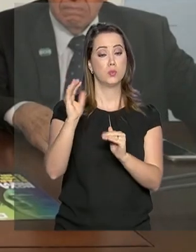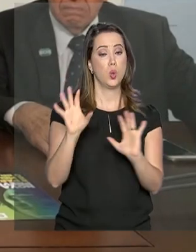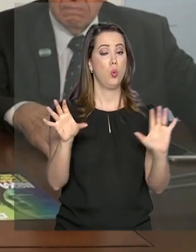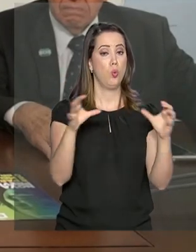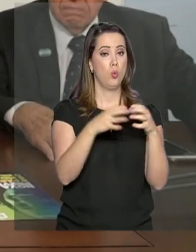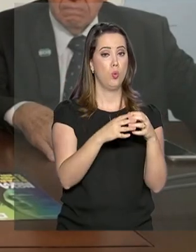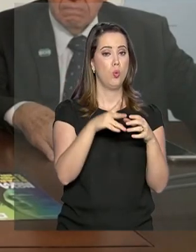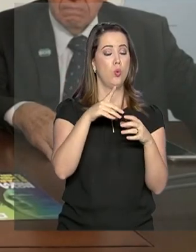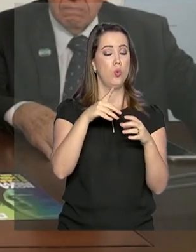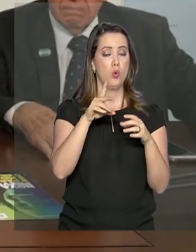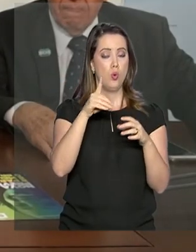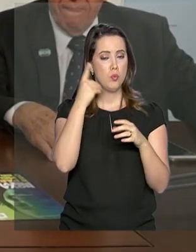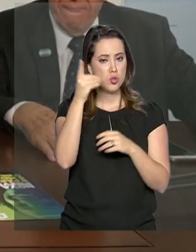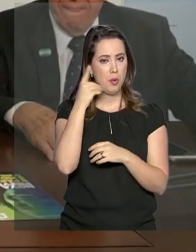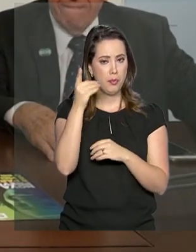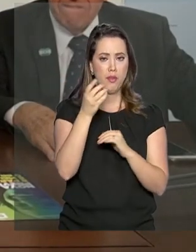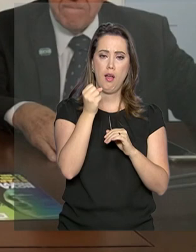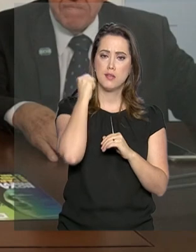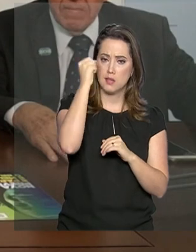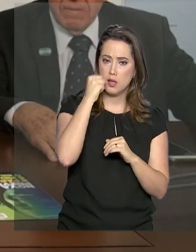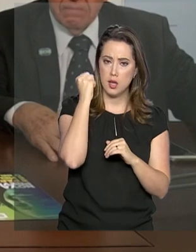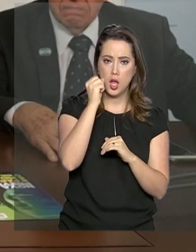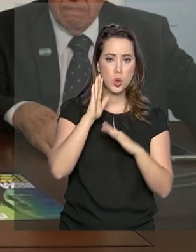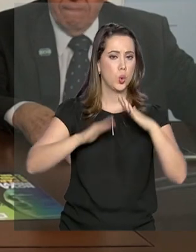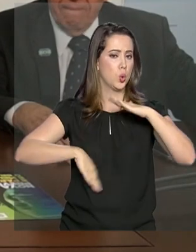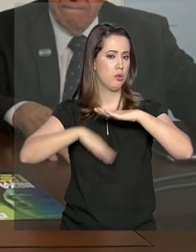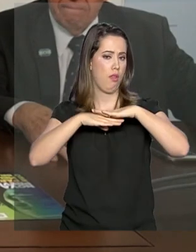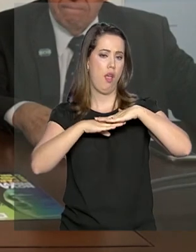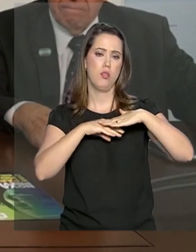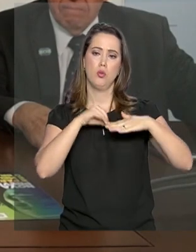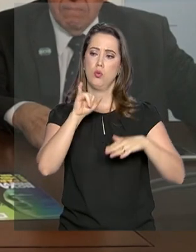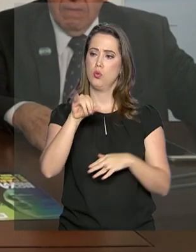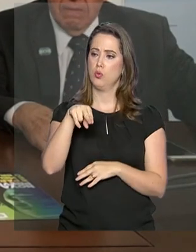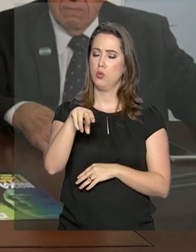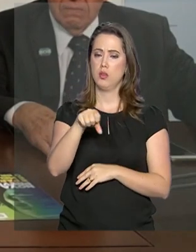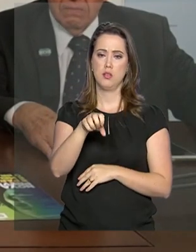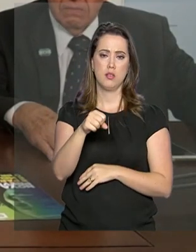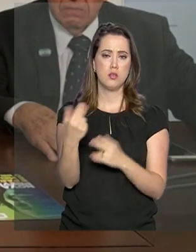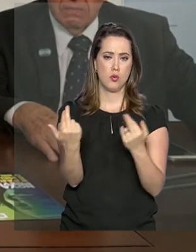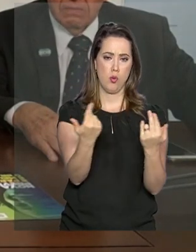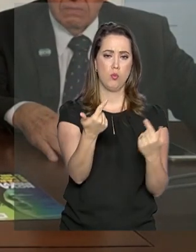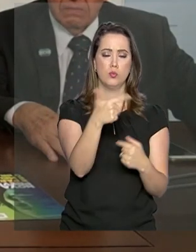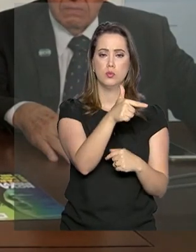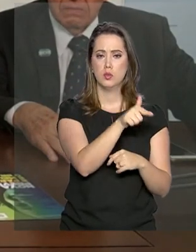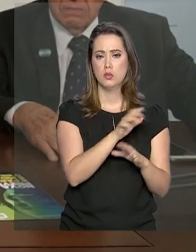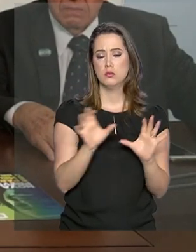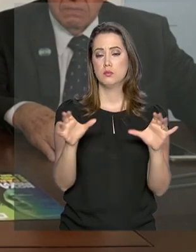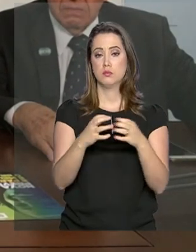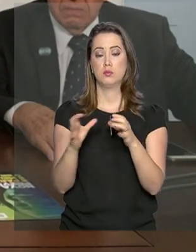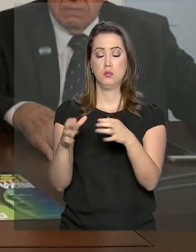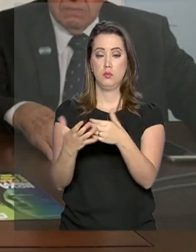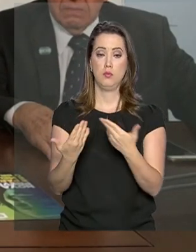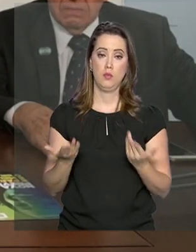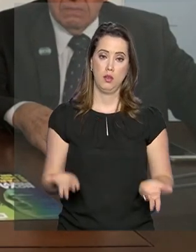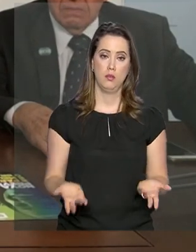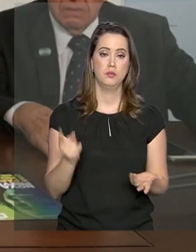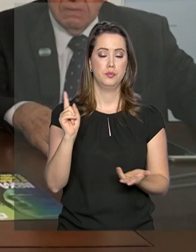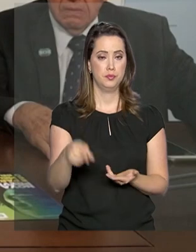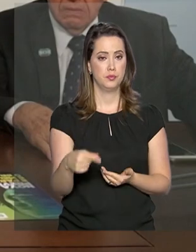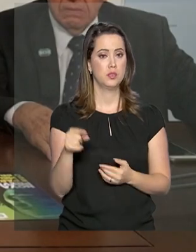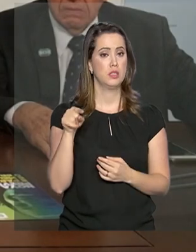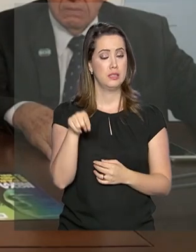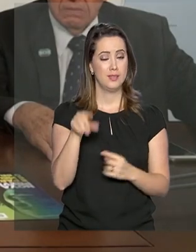vai se aposentar com o teto do INSS, em torno de R 5.800,00. Assim, as demais categorias. Então, foi